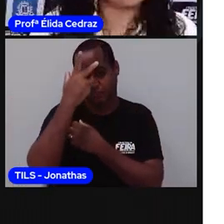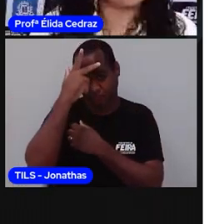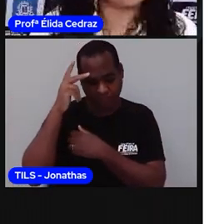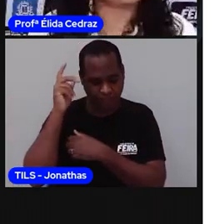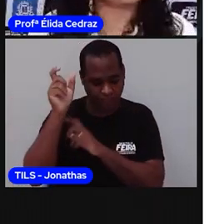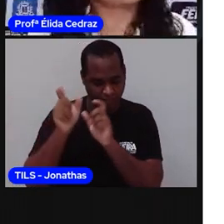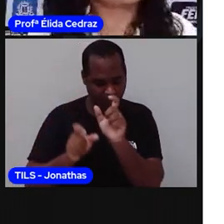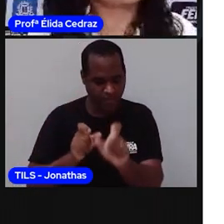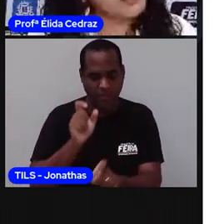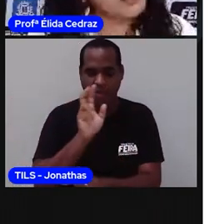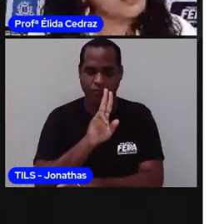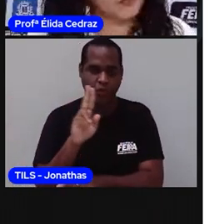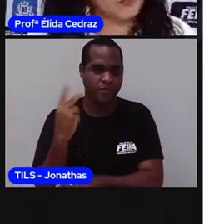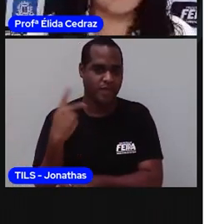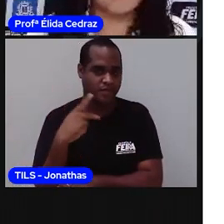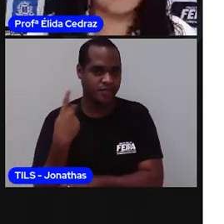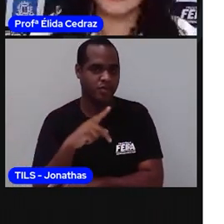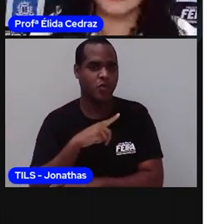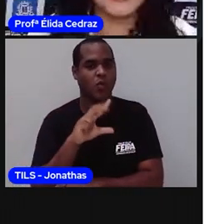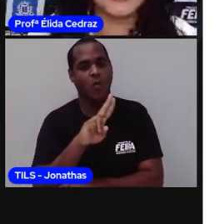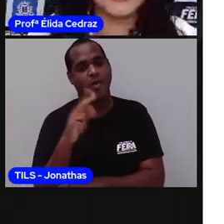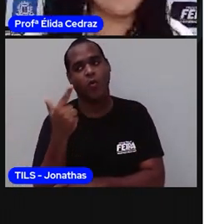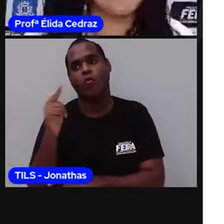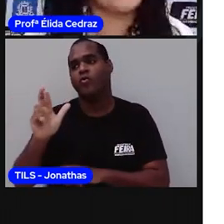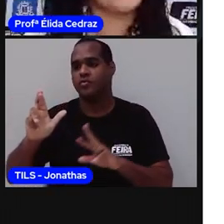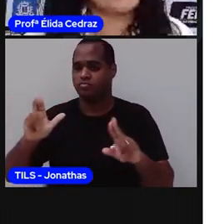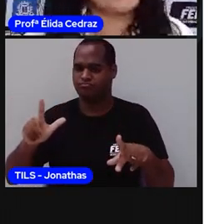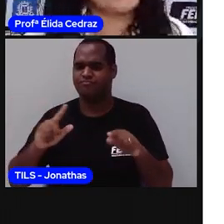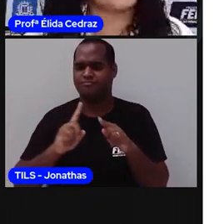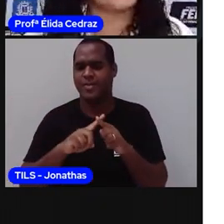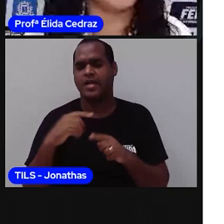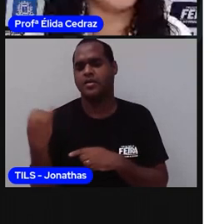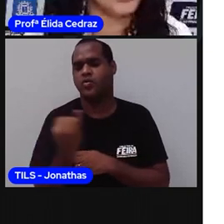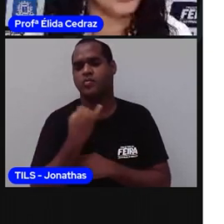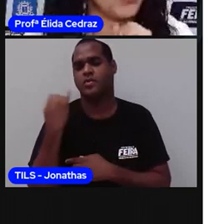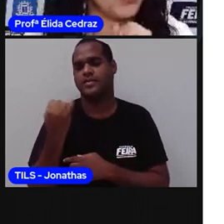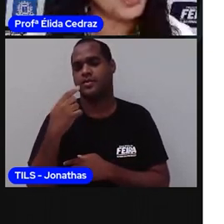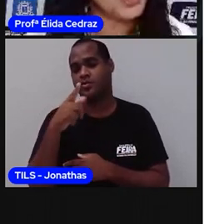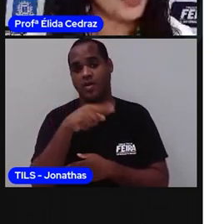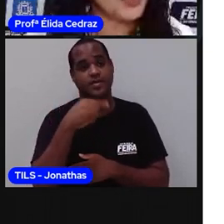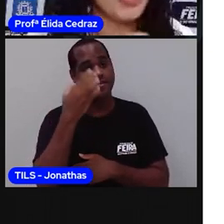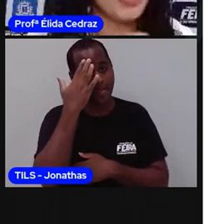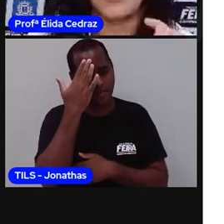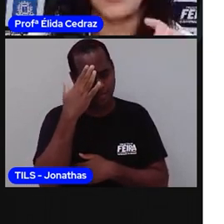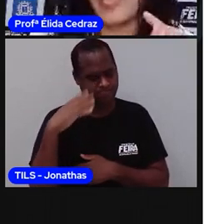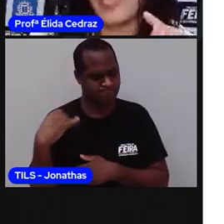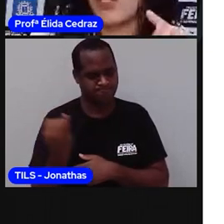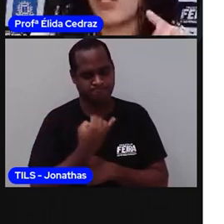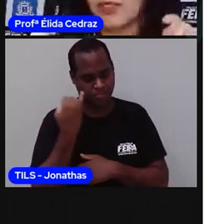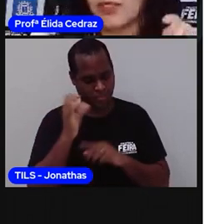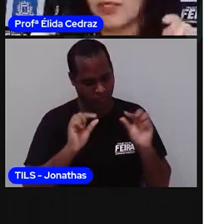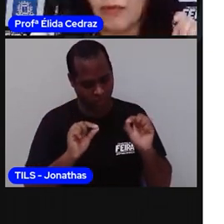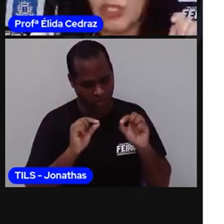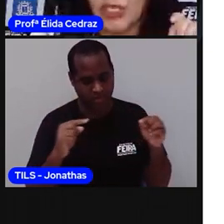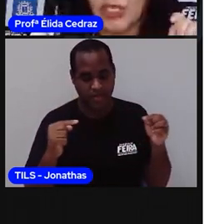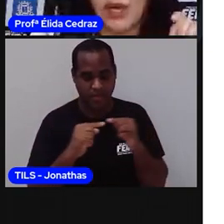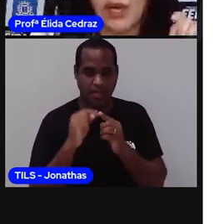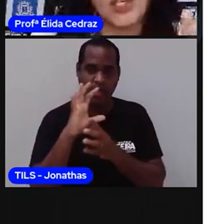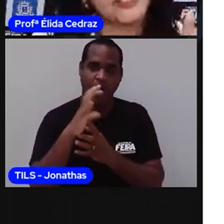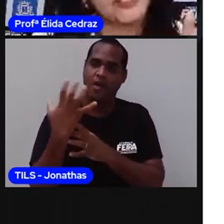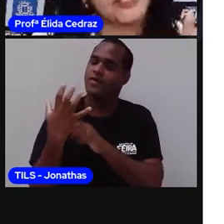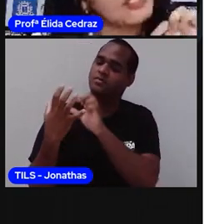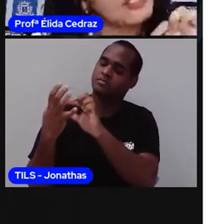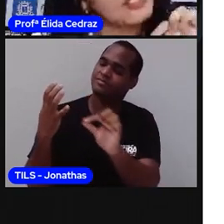nome e sobrenome. E isso é muito importante para a gente construir a nossa árvore